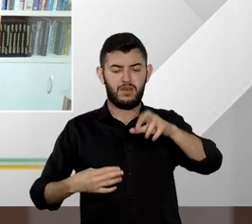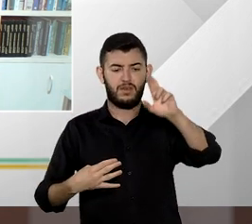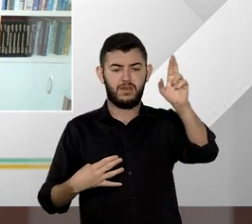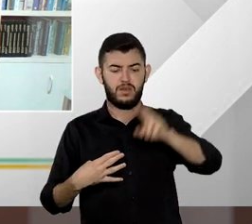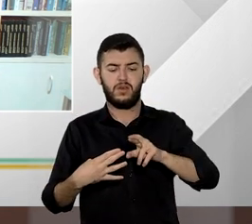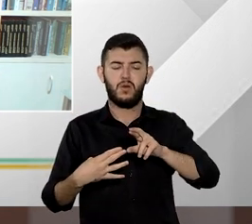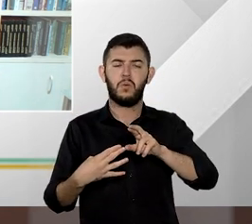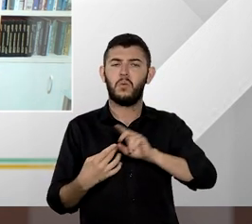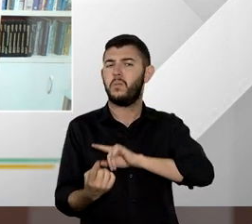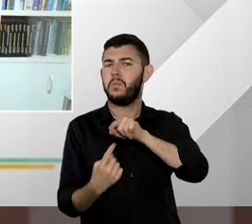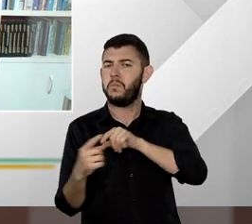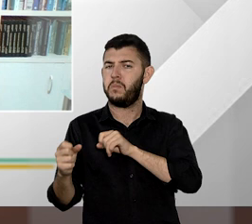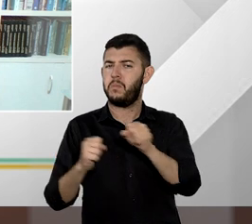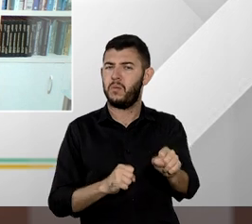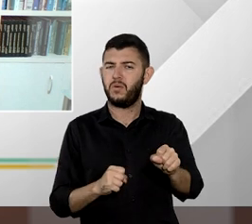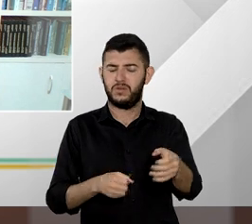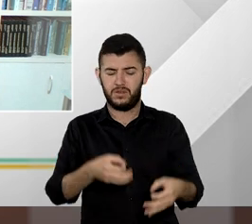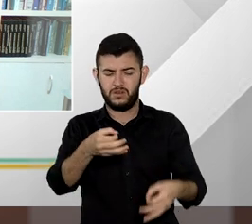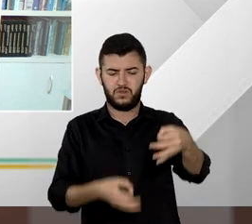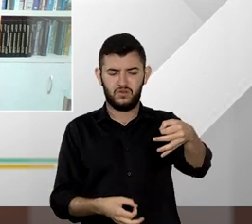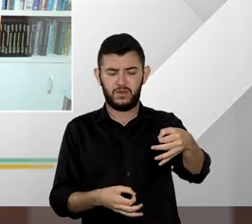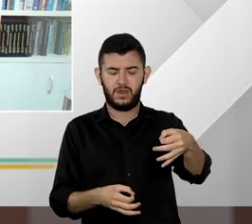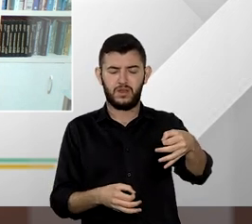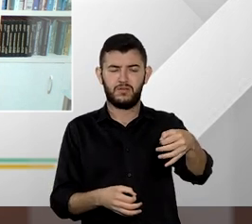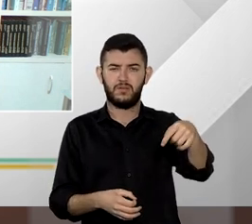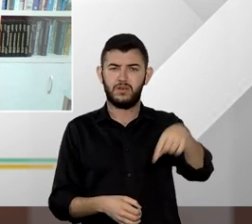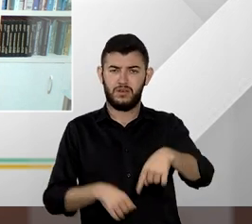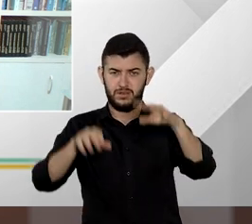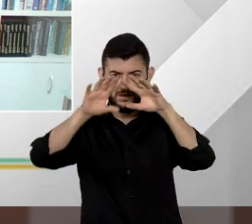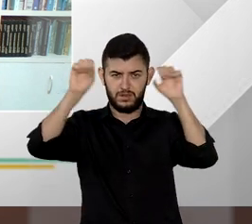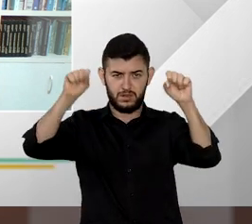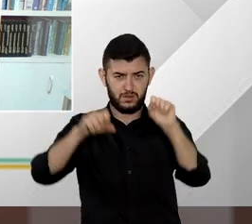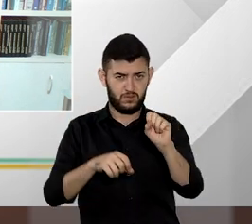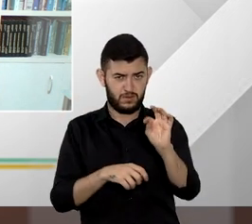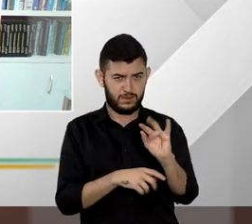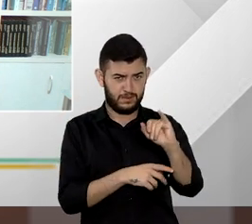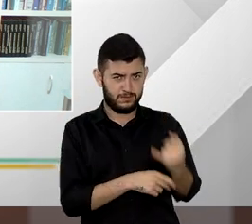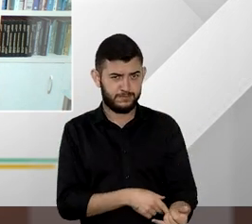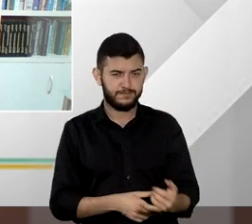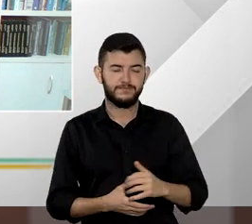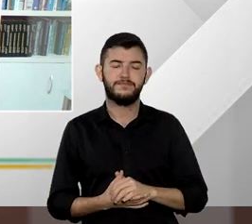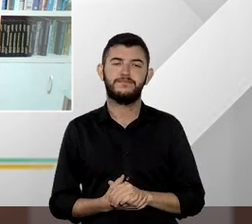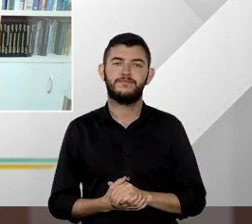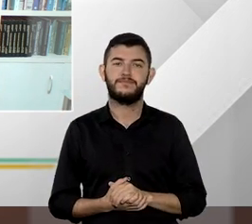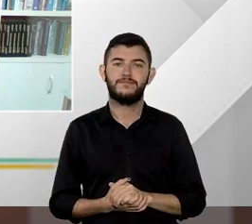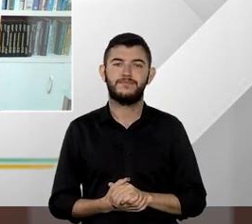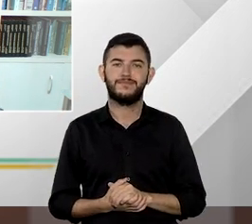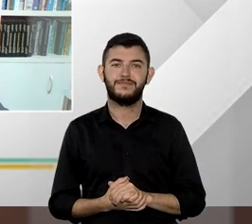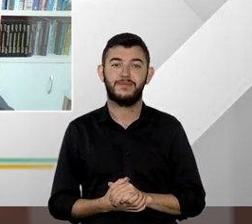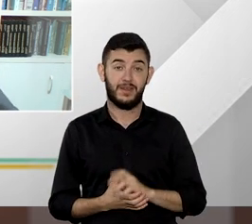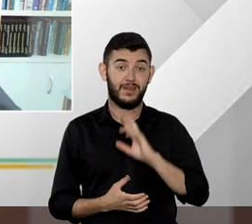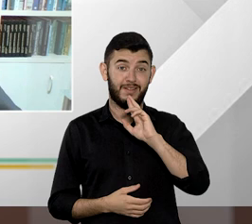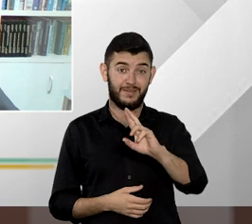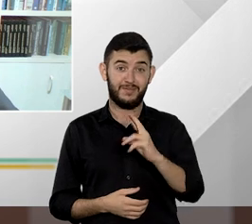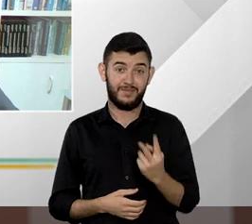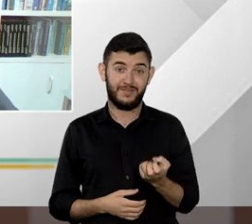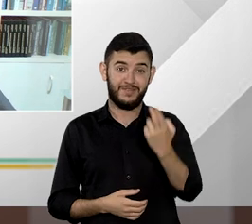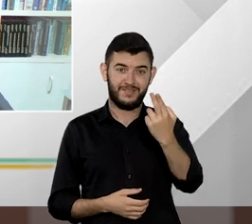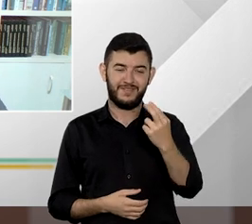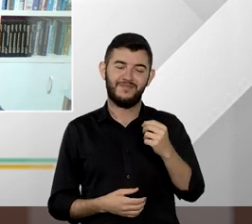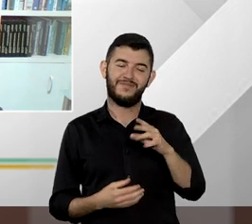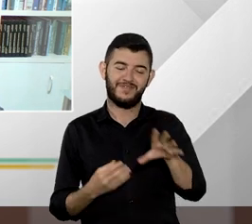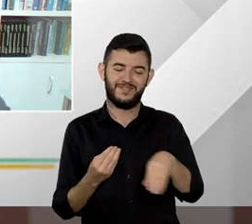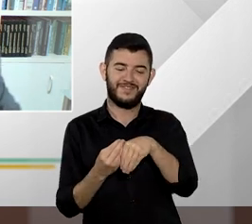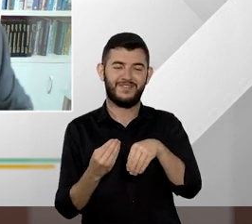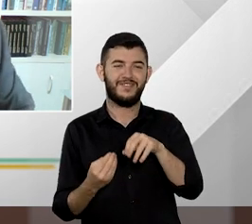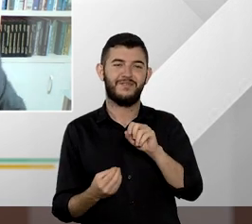para que seja julgado aqui pelo STJ eu já voltei a responder mas eu queria primeiro pegar carona nessa última resposta do professor